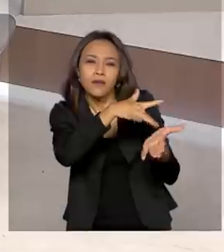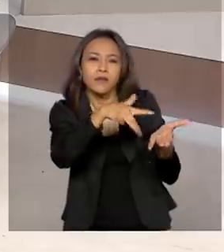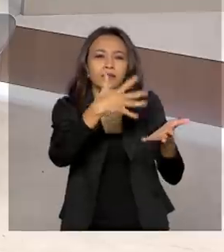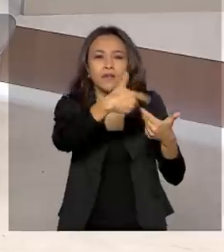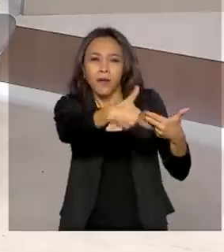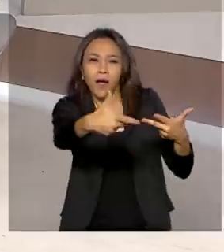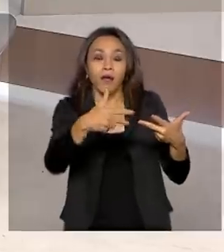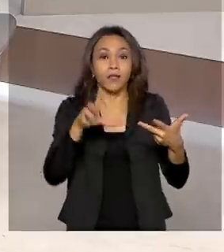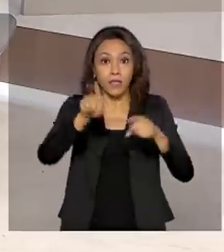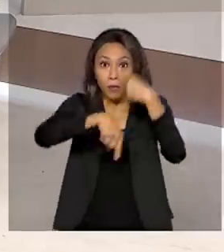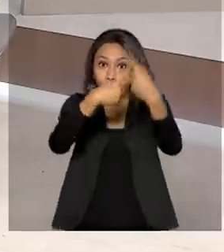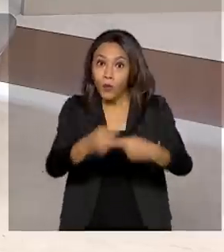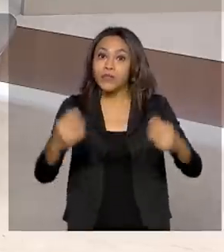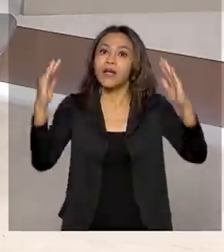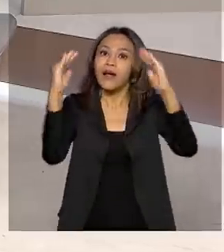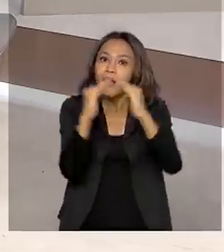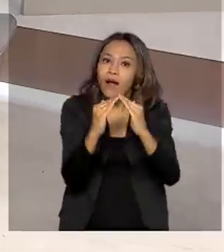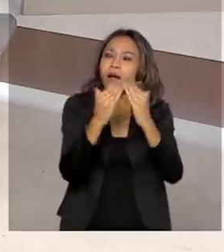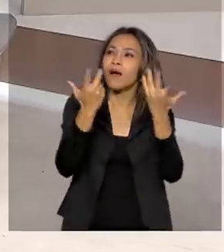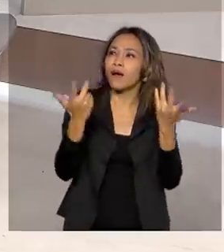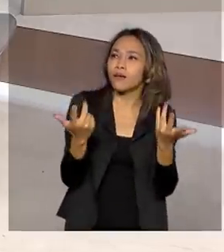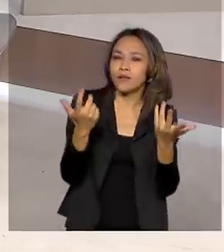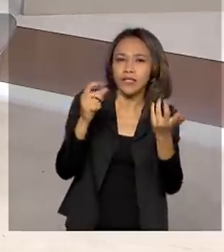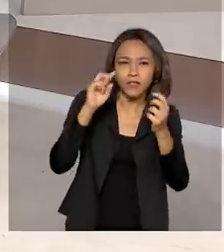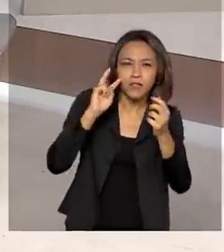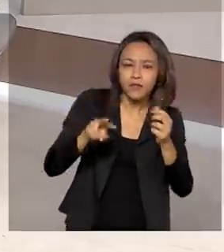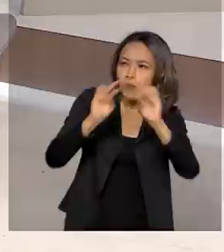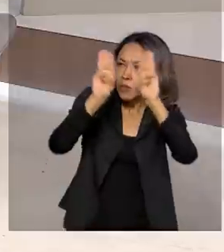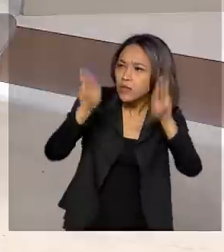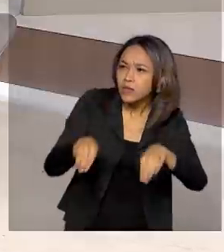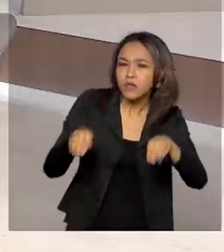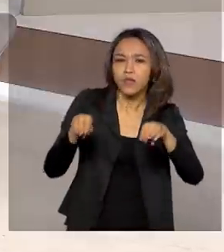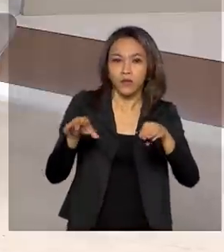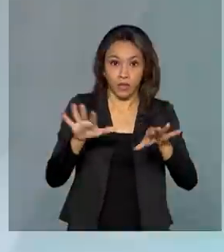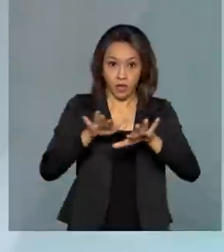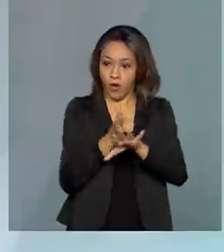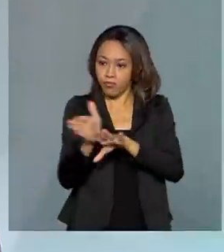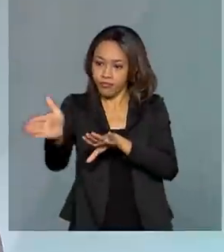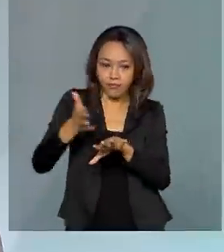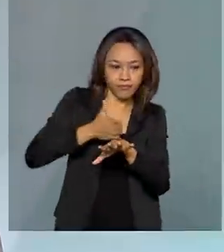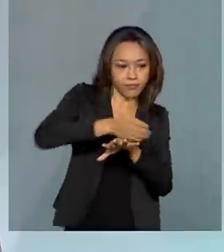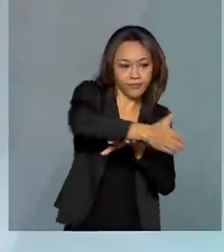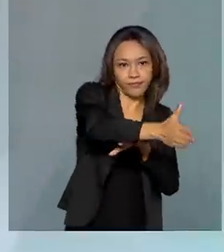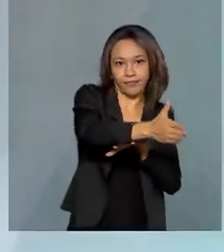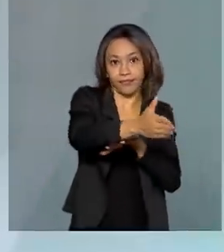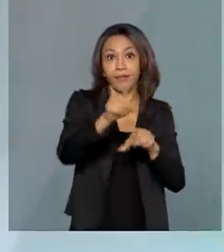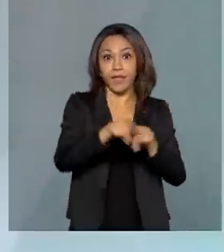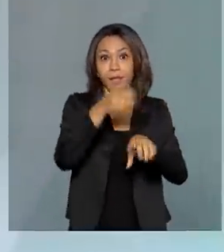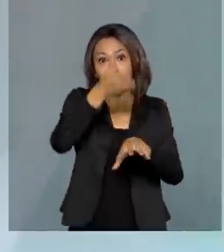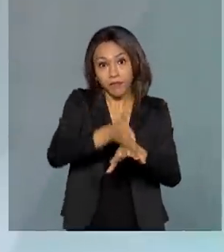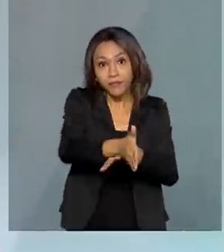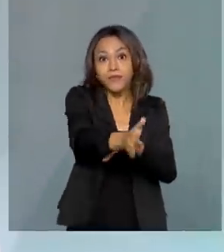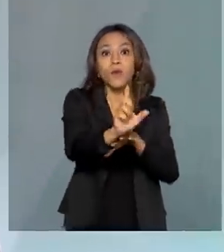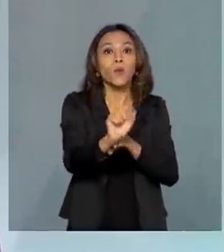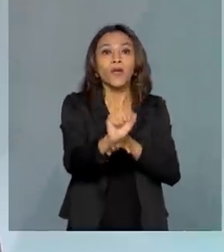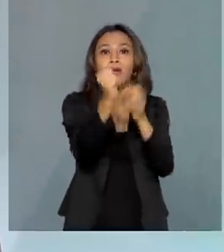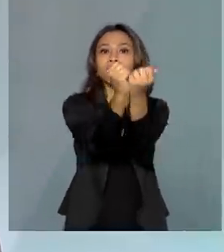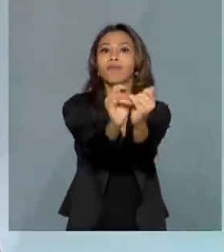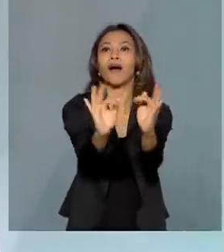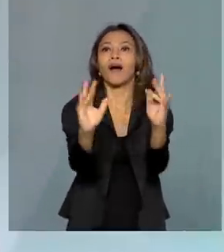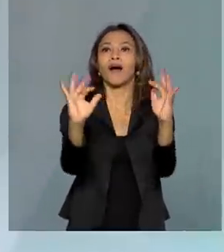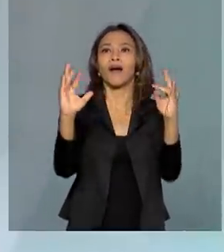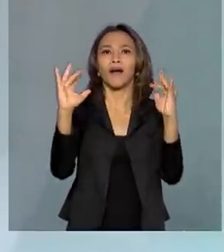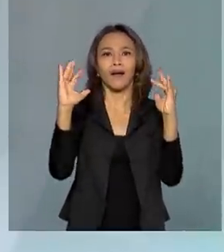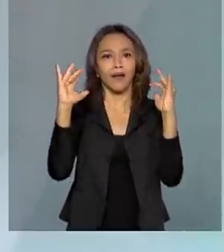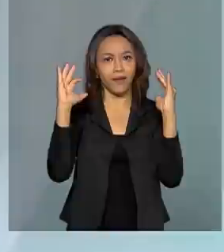material, o patrimônio arqueológico também, que está no âmbito do patrimônio material, e o patrimônio também, as paisagens,